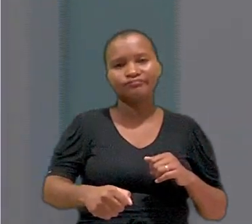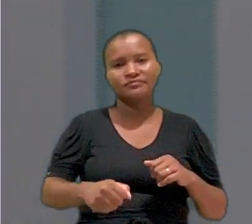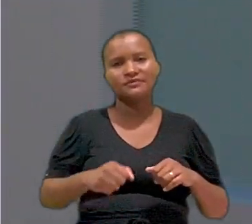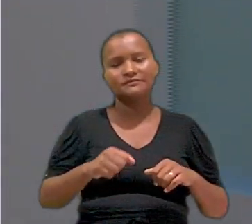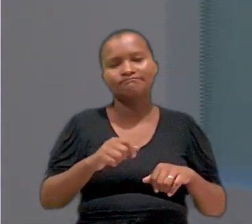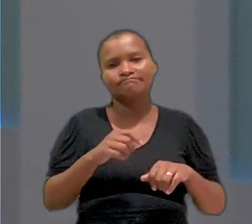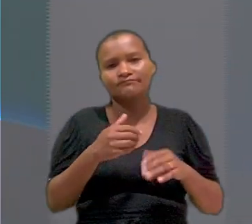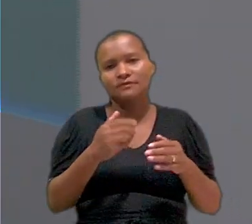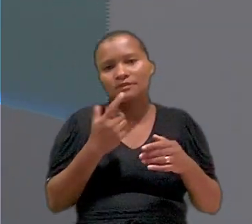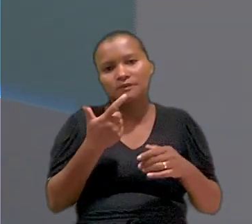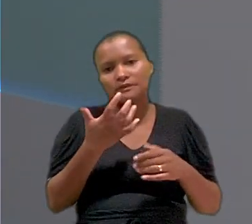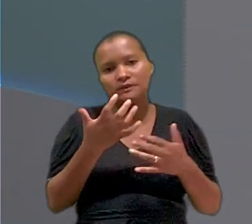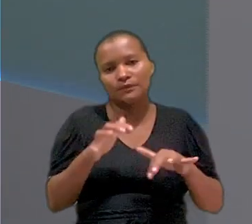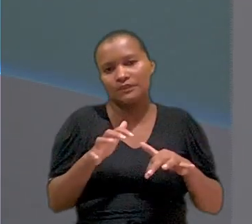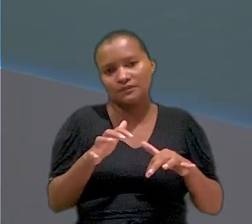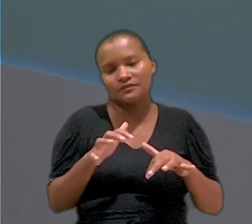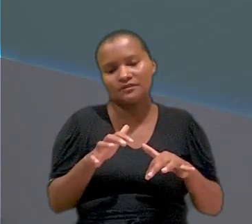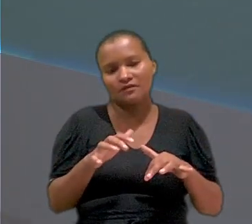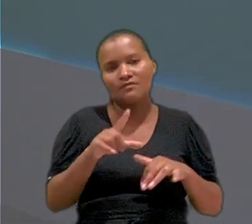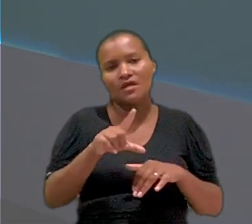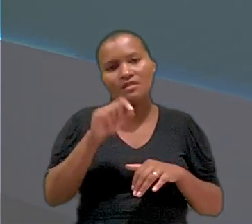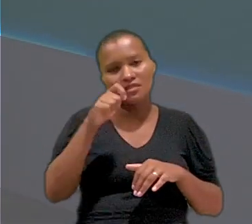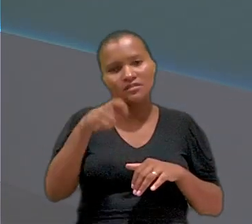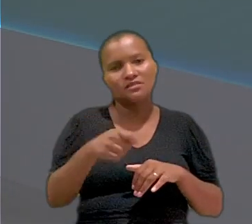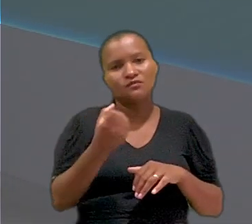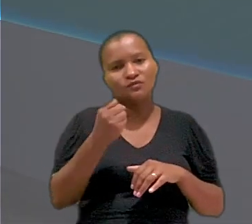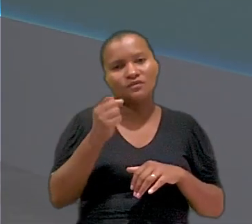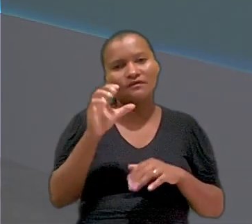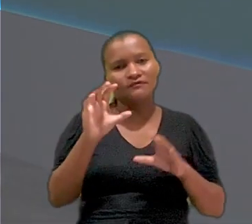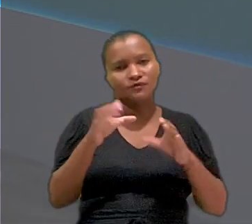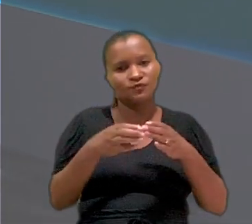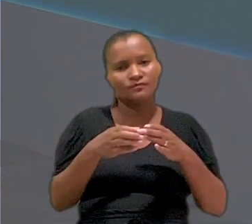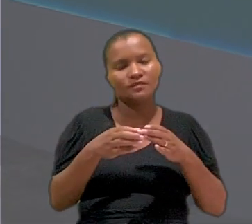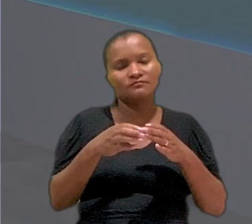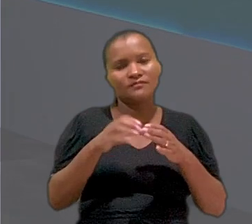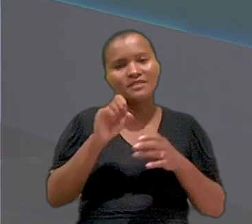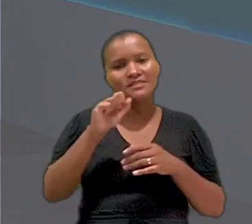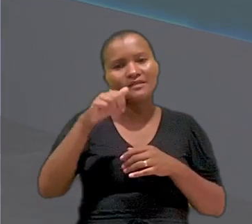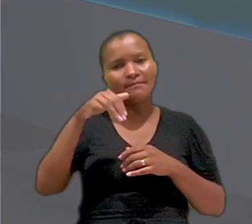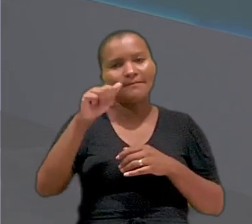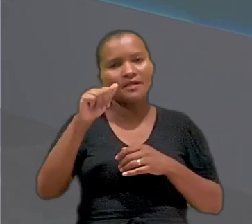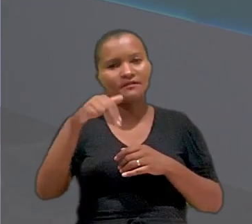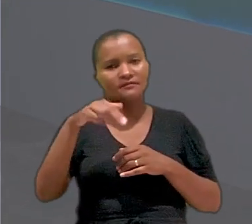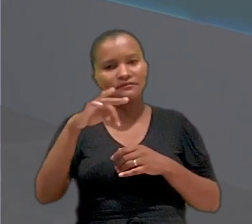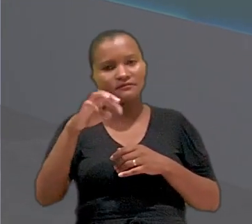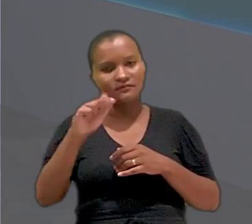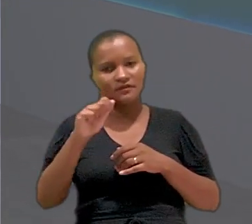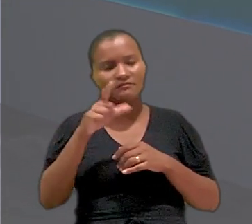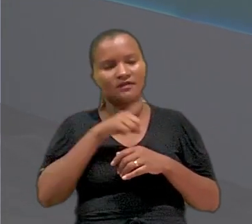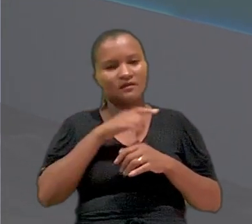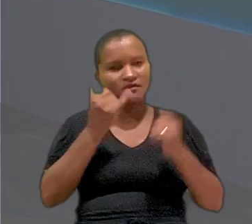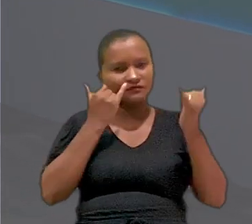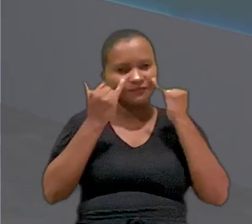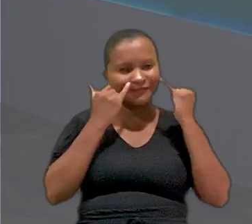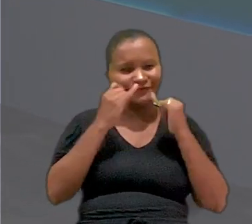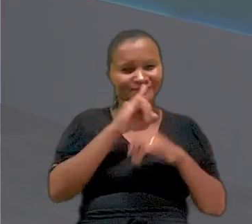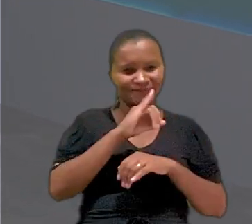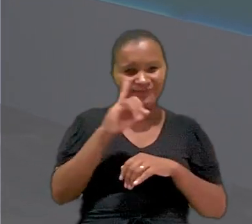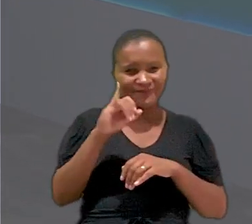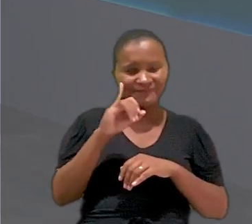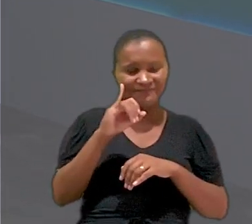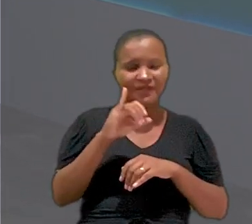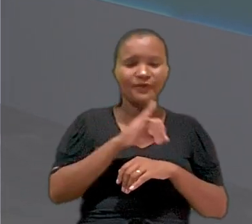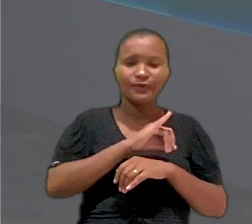aborto espontâneo. A decisão é da oitava turma. A repórter Samanta Flor tem as informações para a gente. Oi, Samanta.